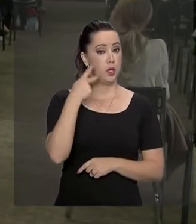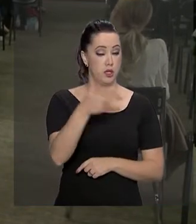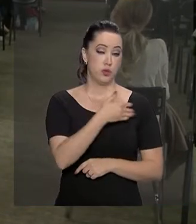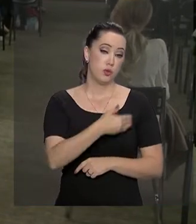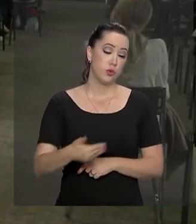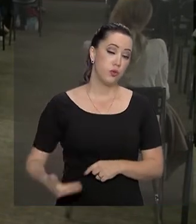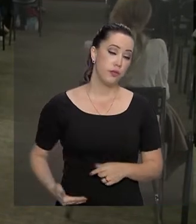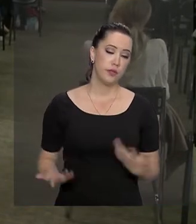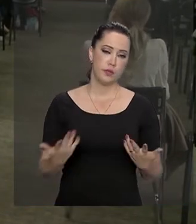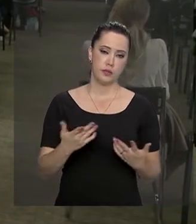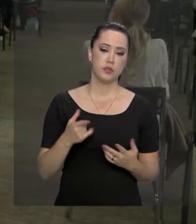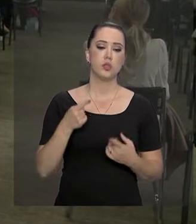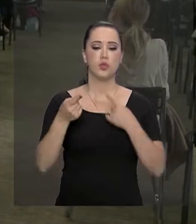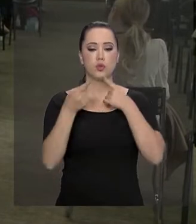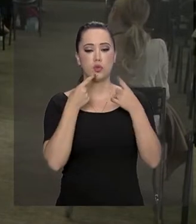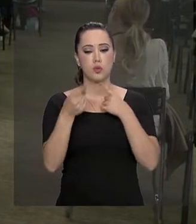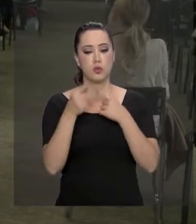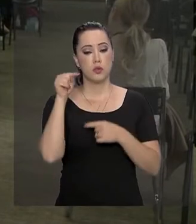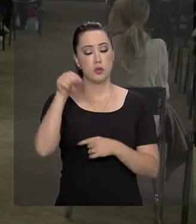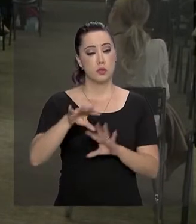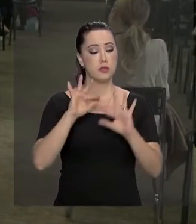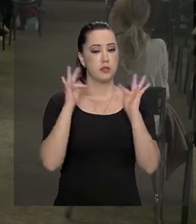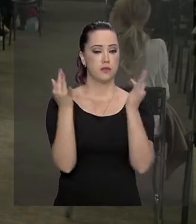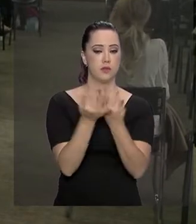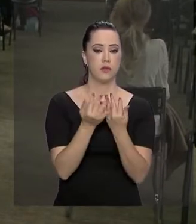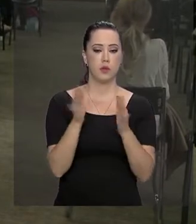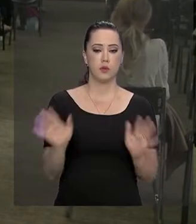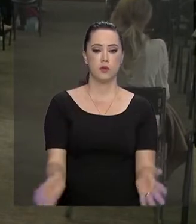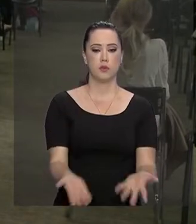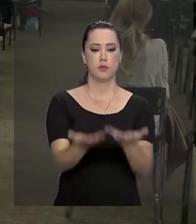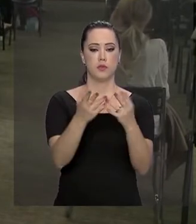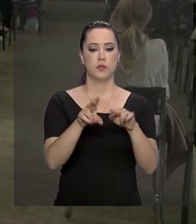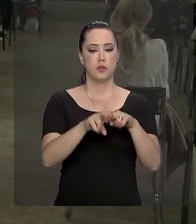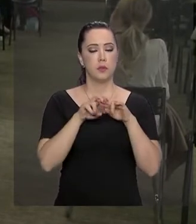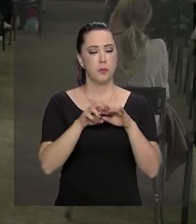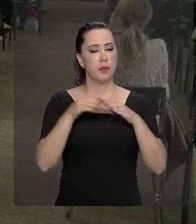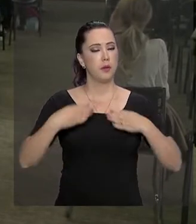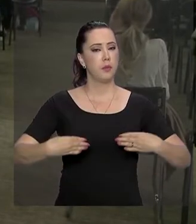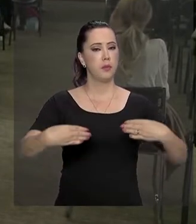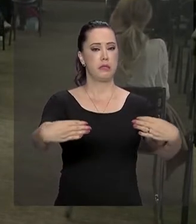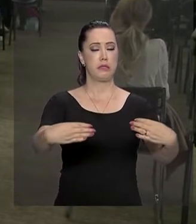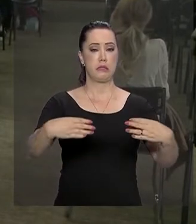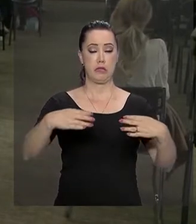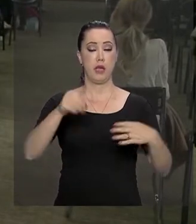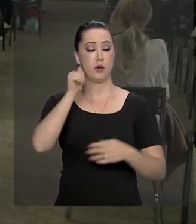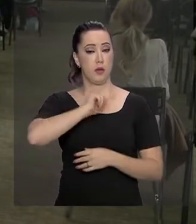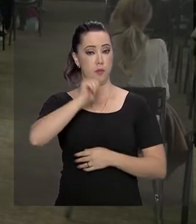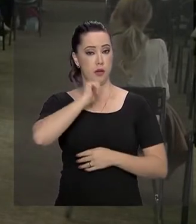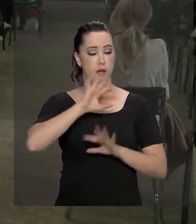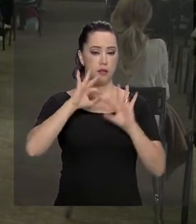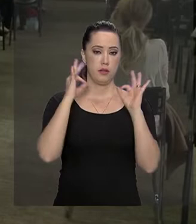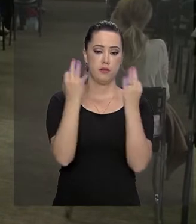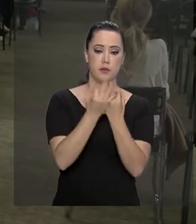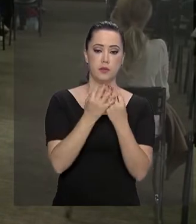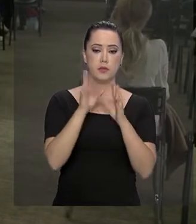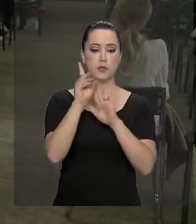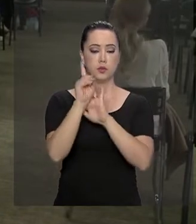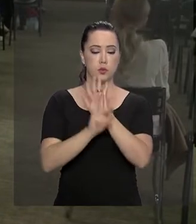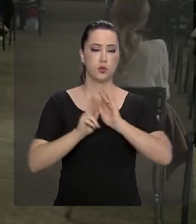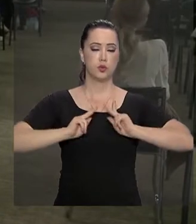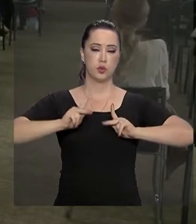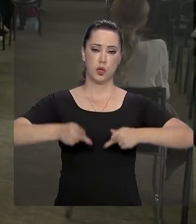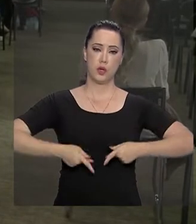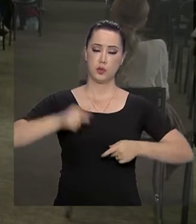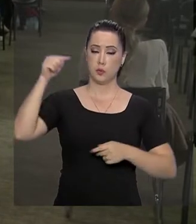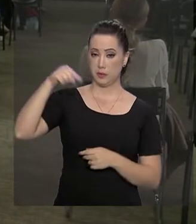população estiveram em debate neste fórum, promovido pelo Ministério da Mulher, da Família e dos Direitos Humanos